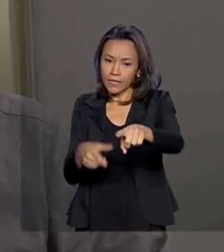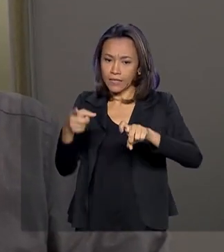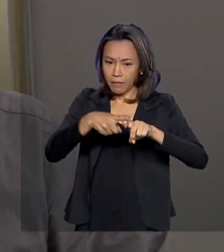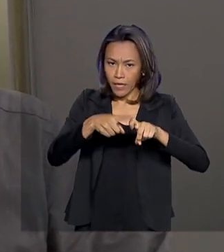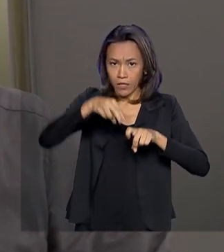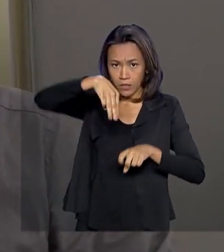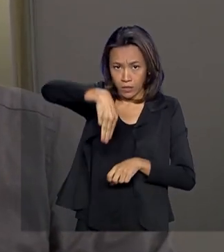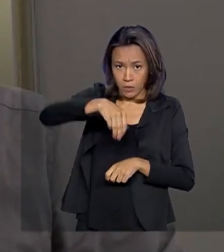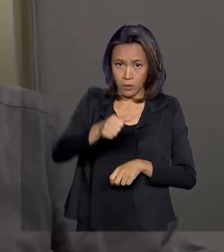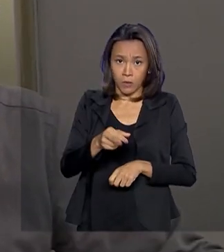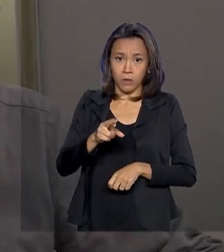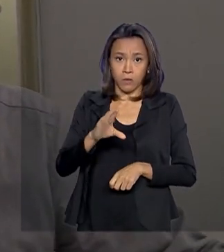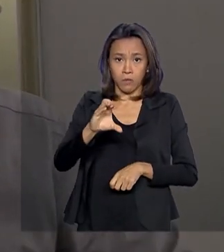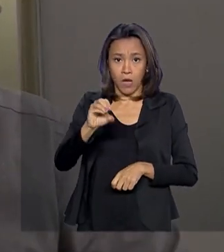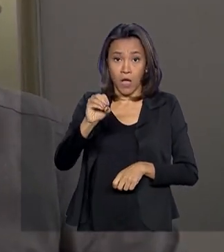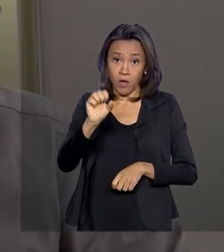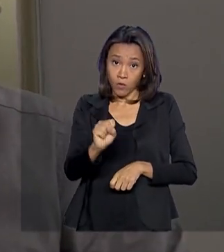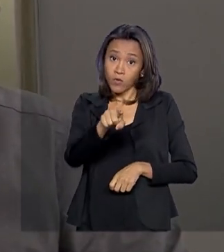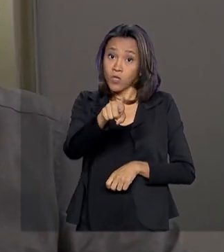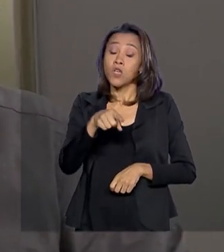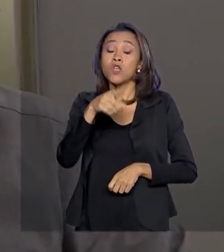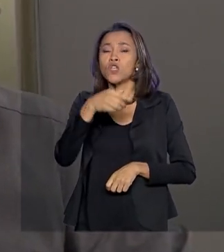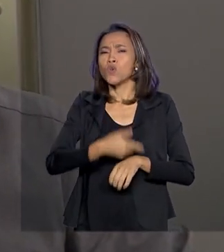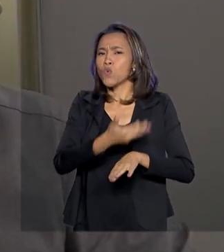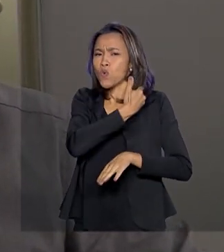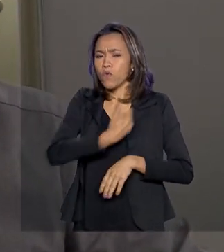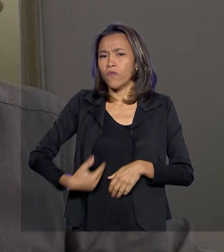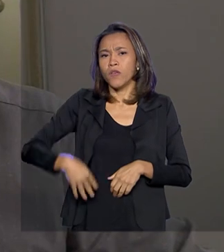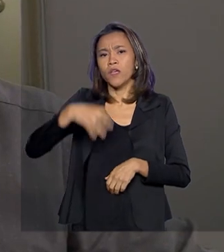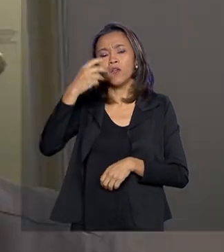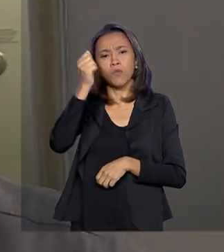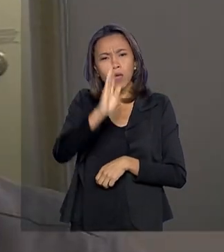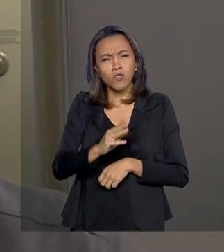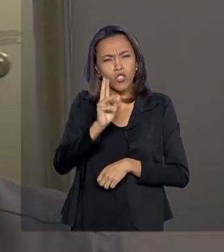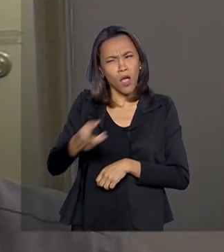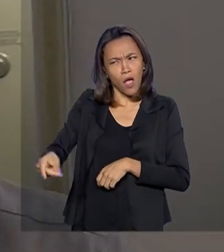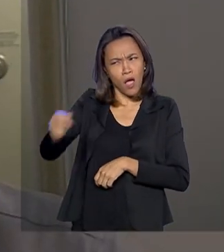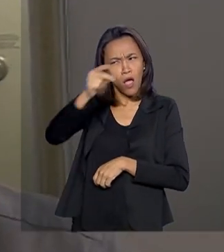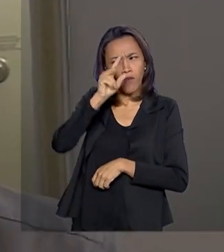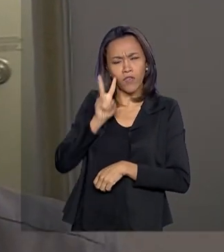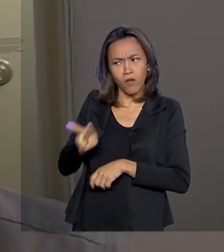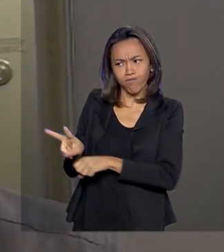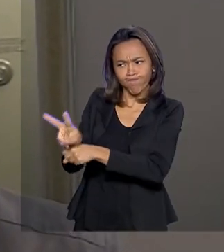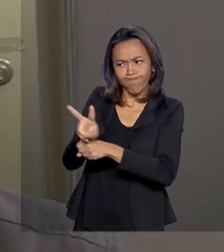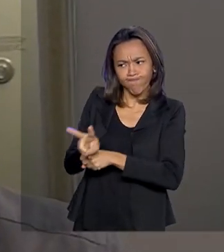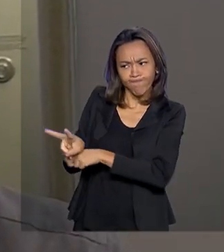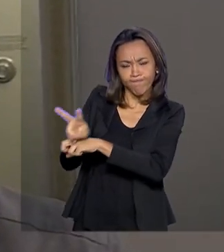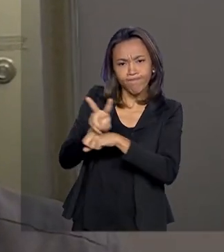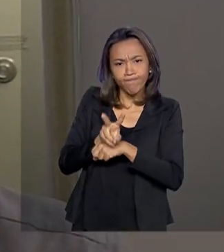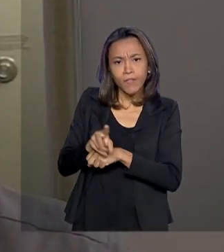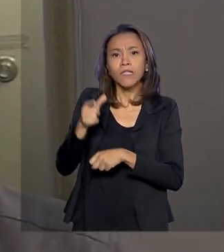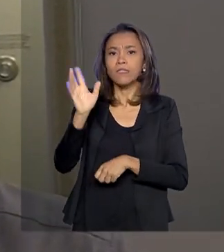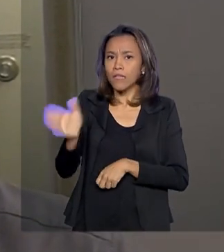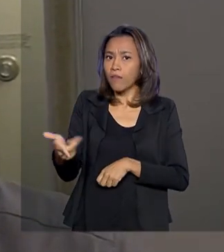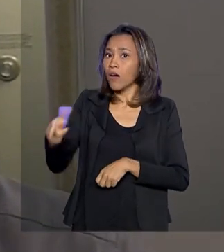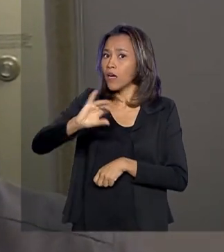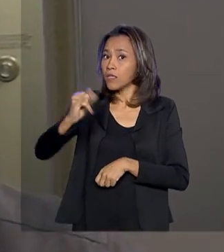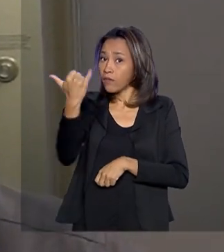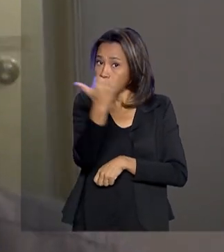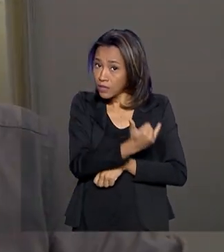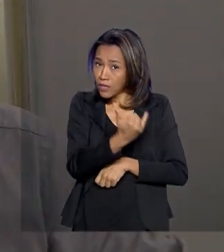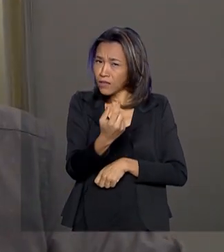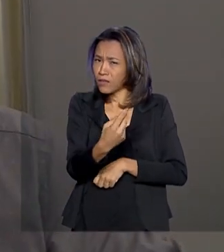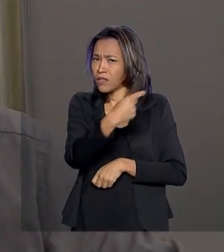explicou que o governo brasileiro já vinha monitorando a situação na China e que eles estavam de sobreaviso desde o início de